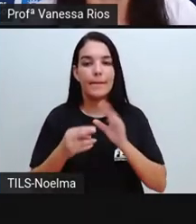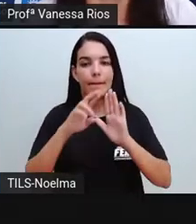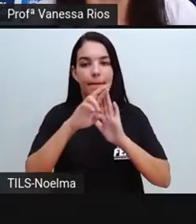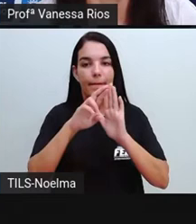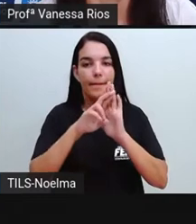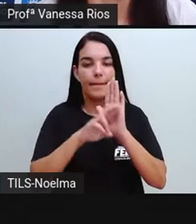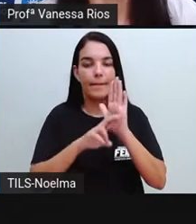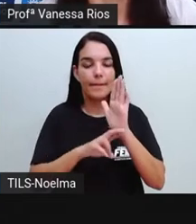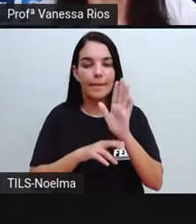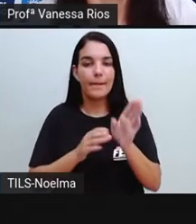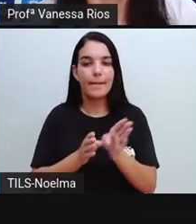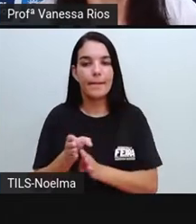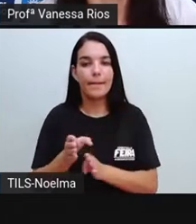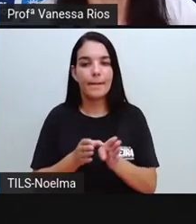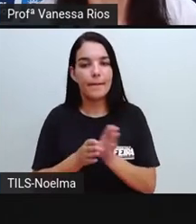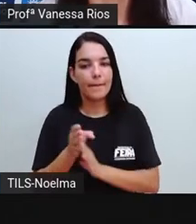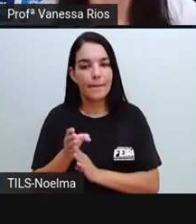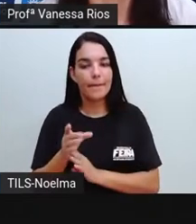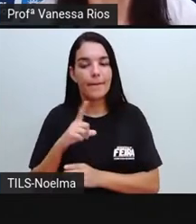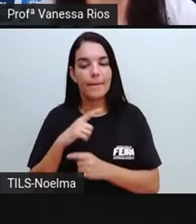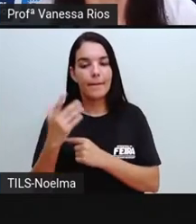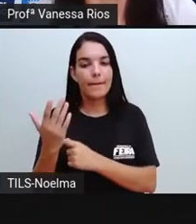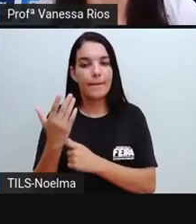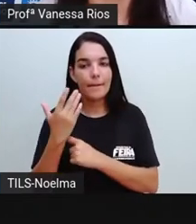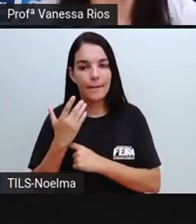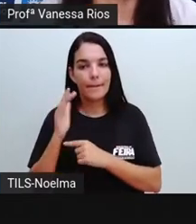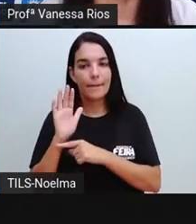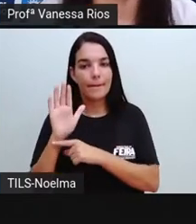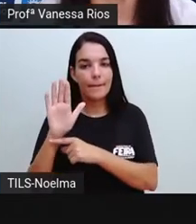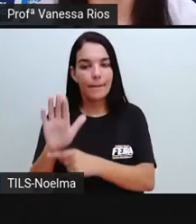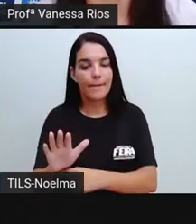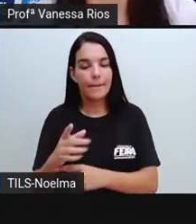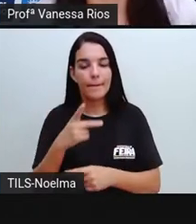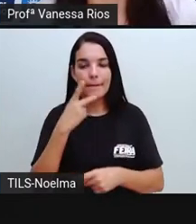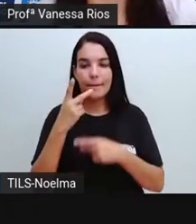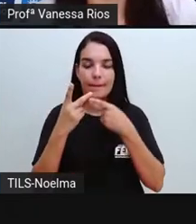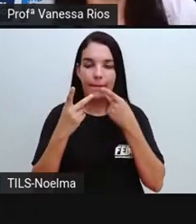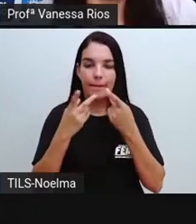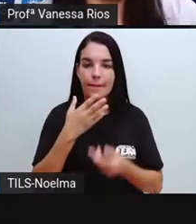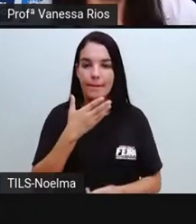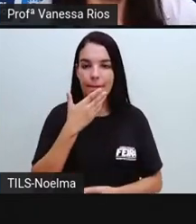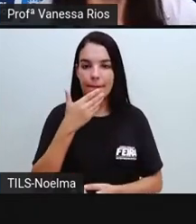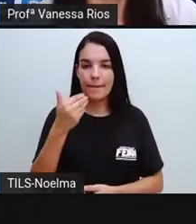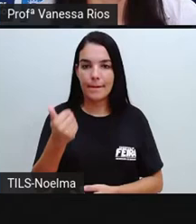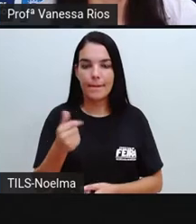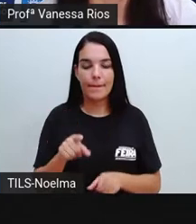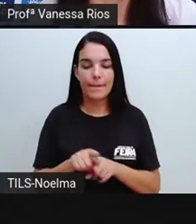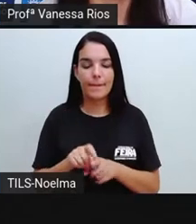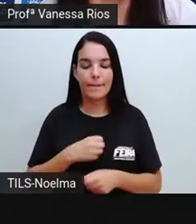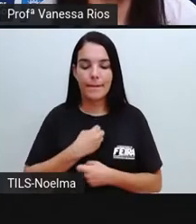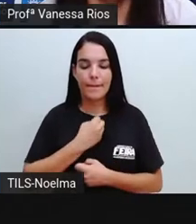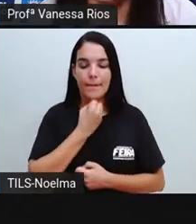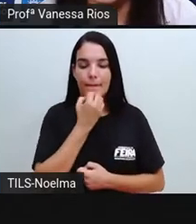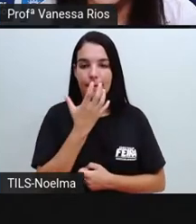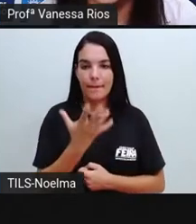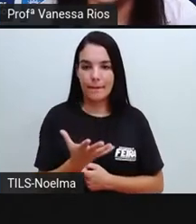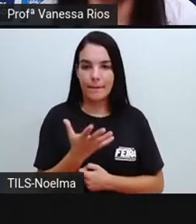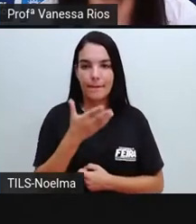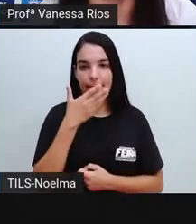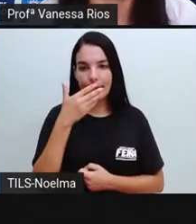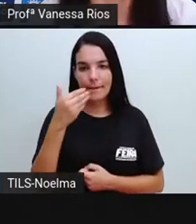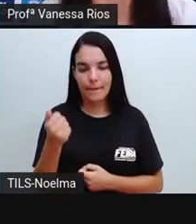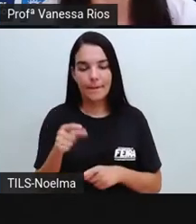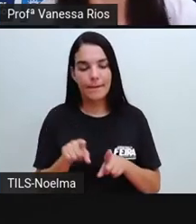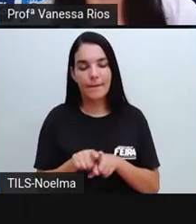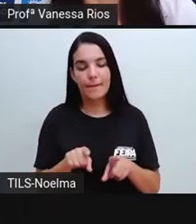orientações, que vão nos ajudar a falar melhor, a se expressar melhor, a escrever melhor,